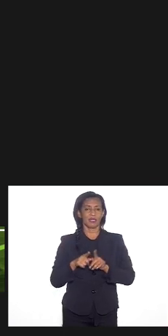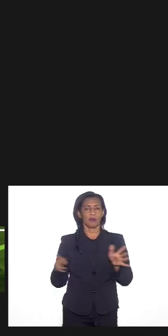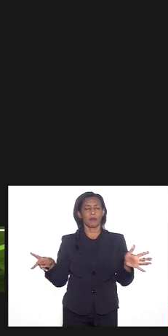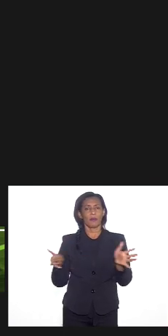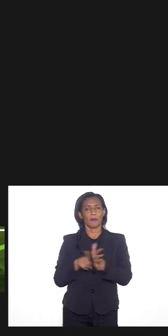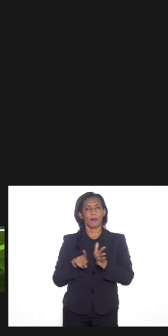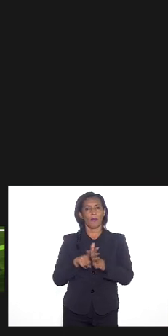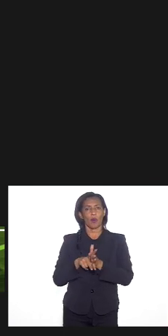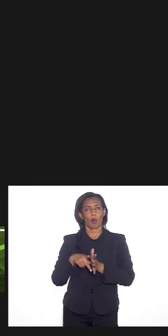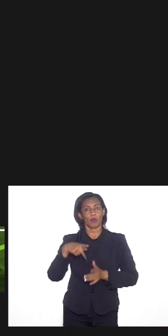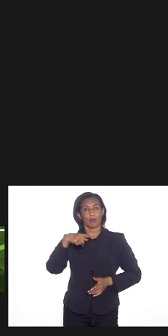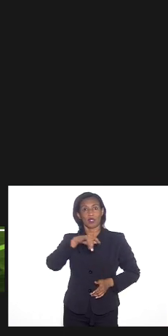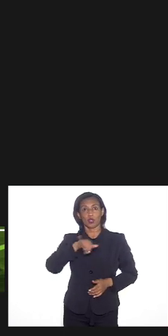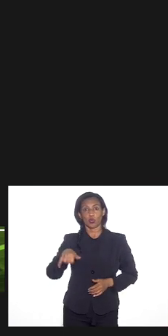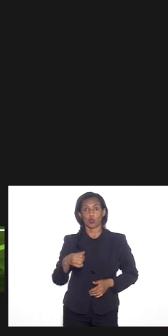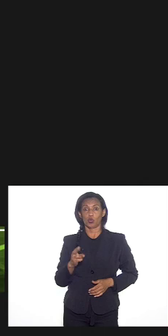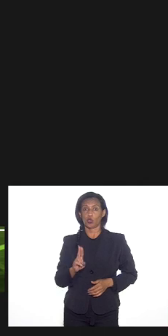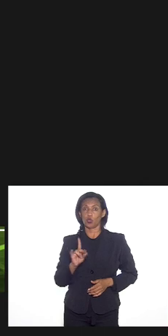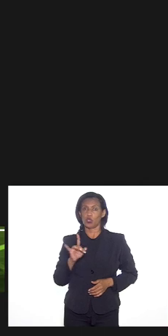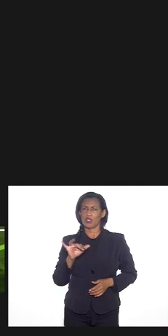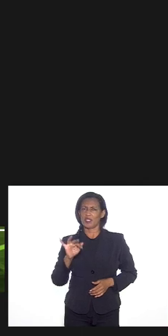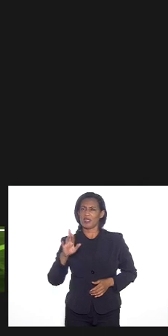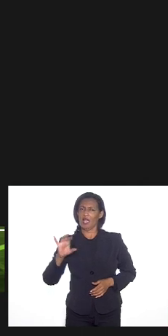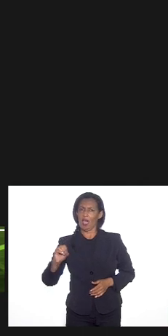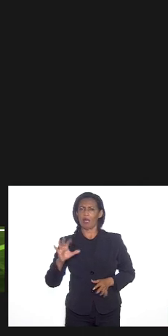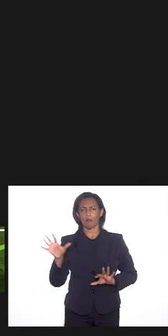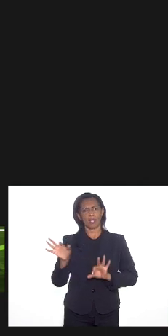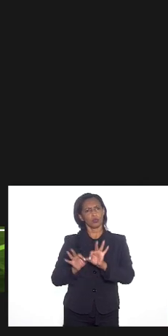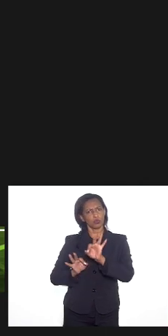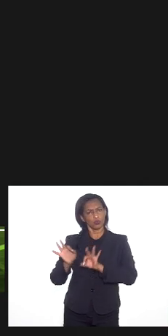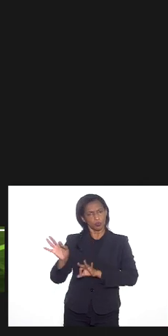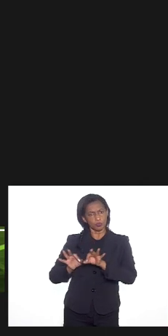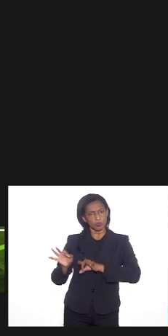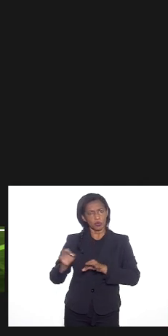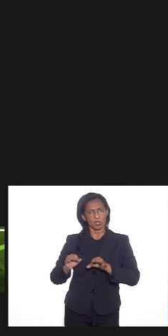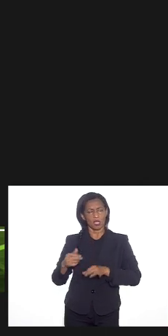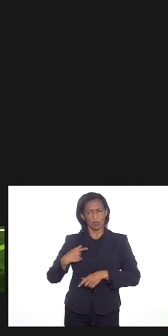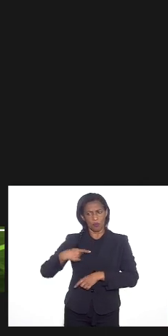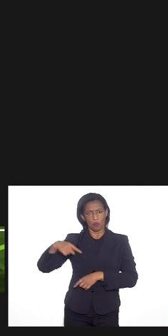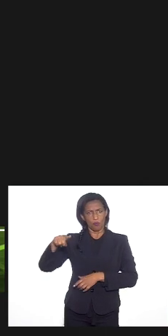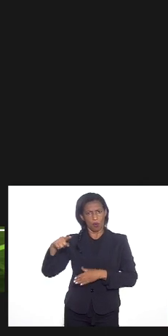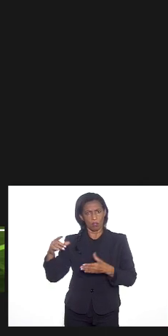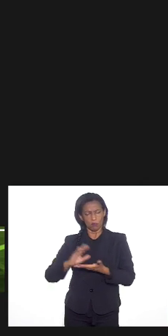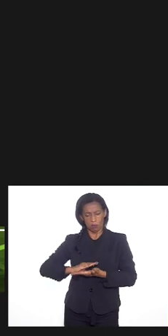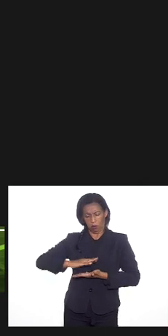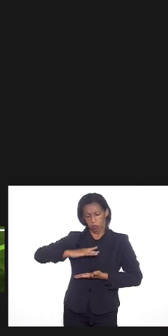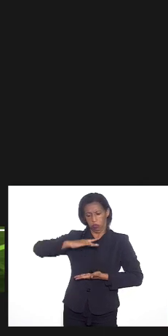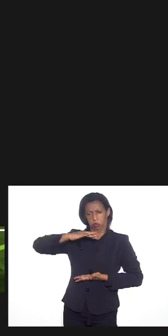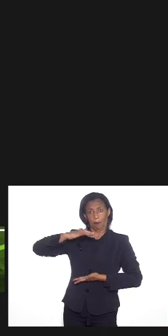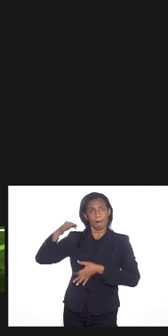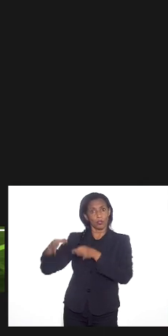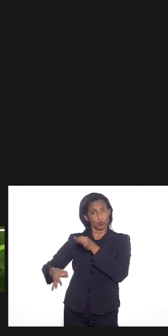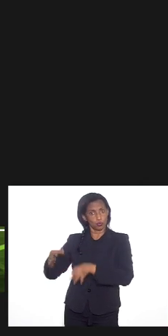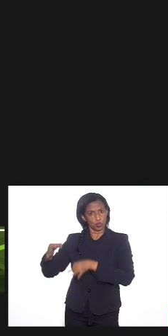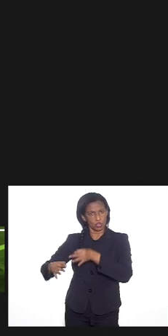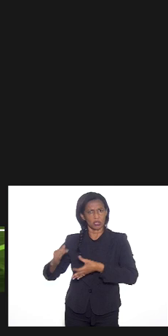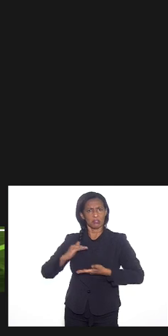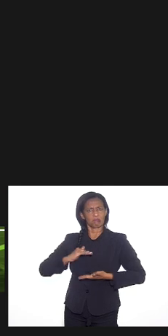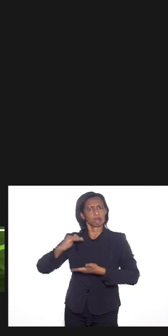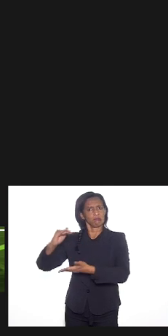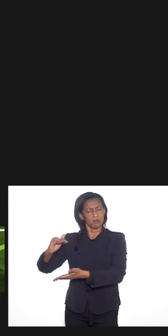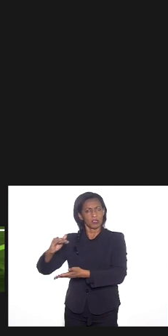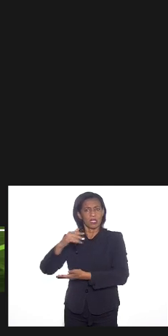judiciário tá mas 75% dos procedimentos encaminhados à justiça a quantidade de indiciamentos foi enorme